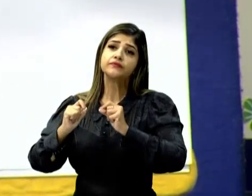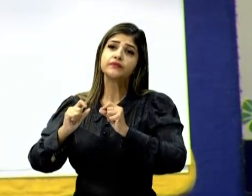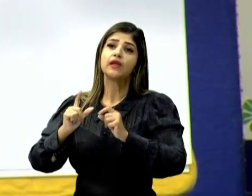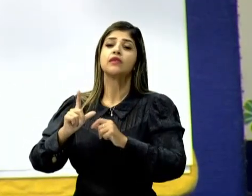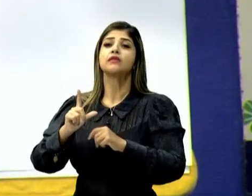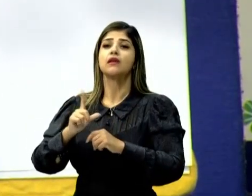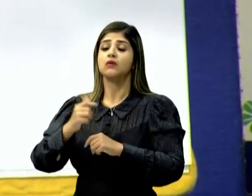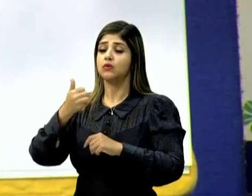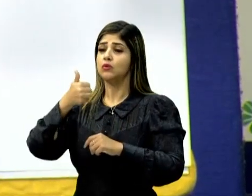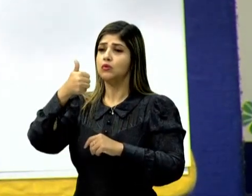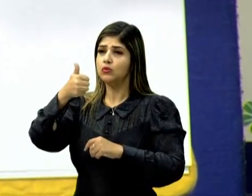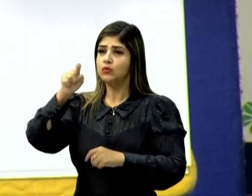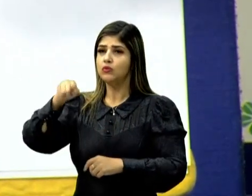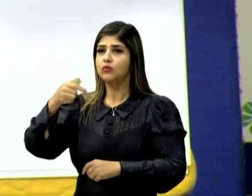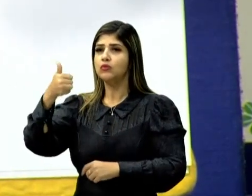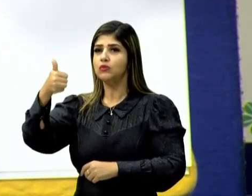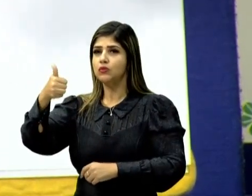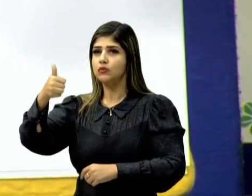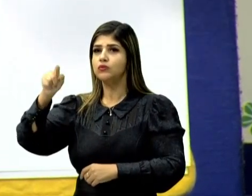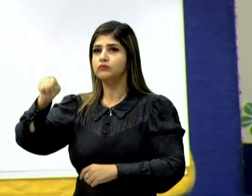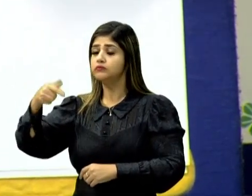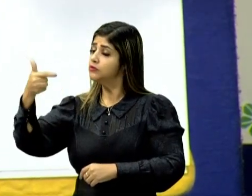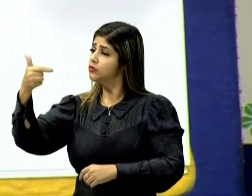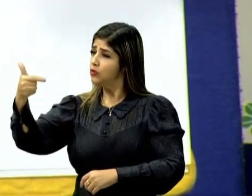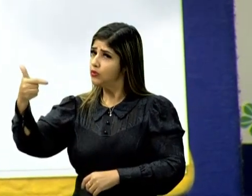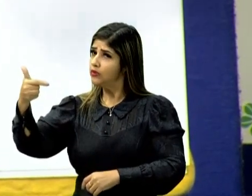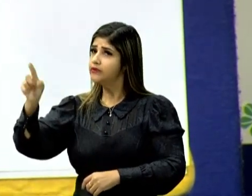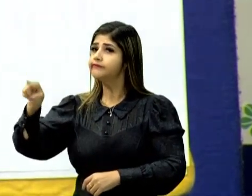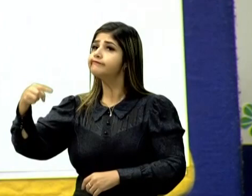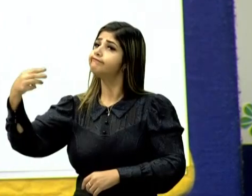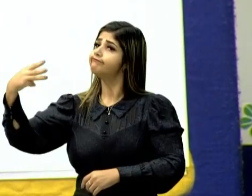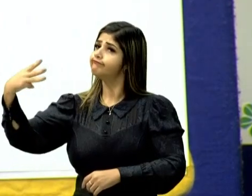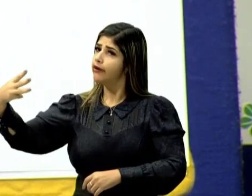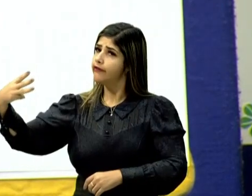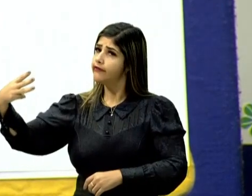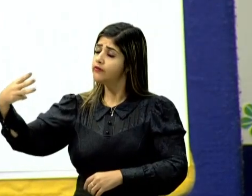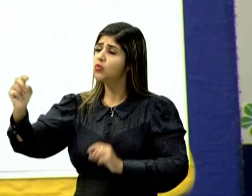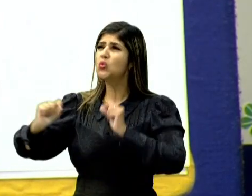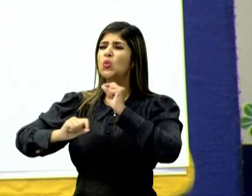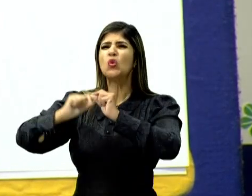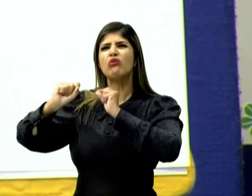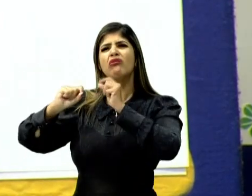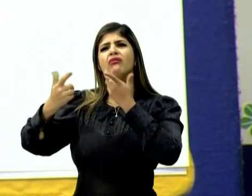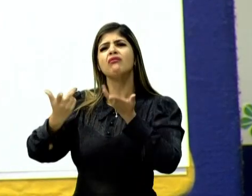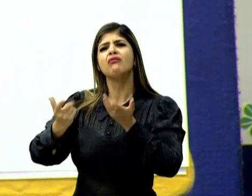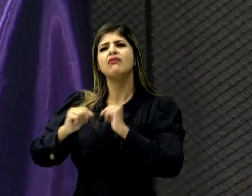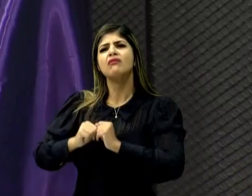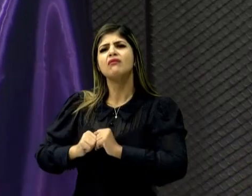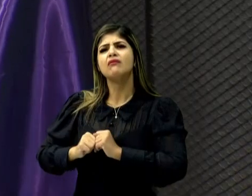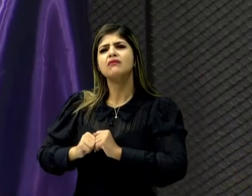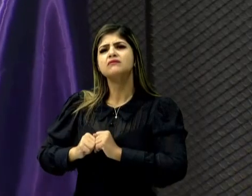1, 1, 2, 3. O que será que está acontecendo?